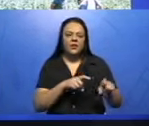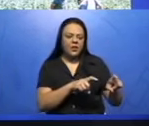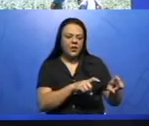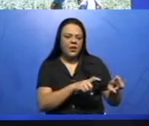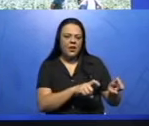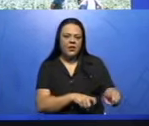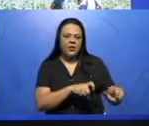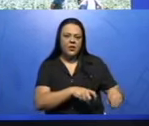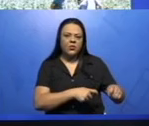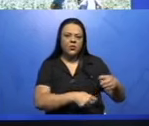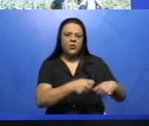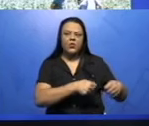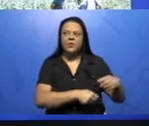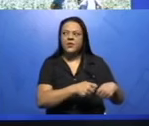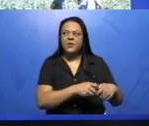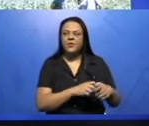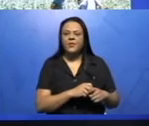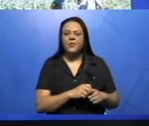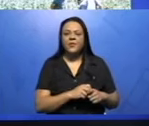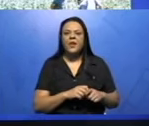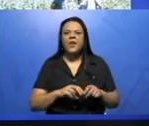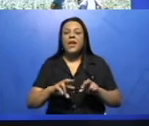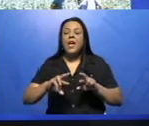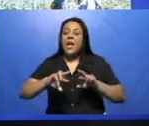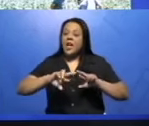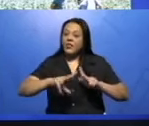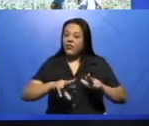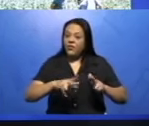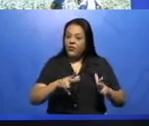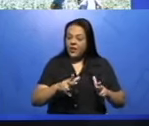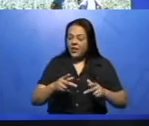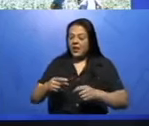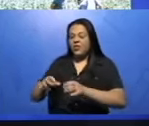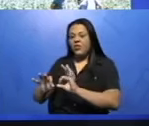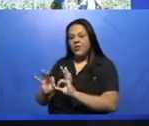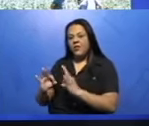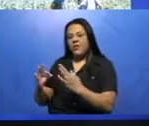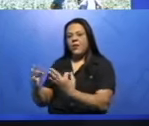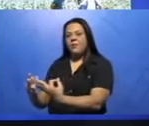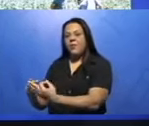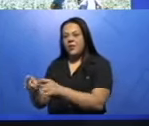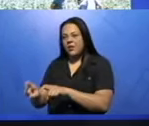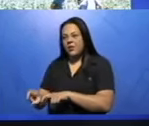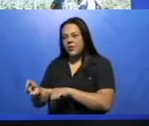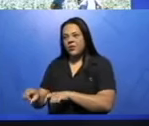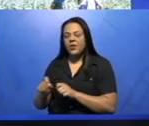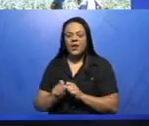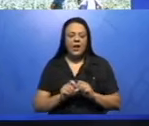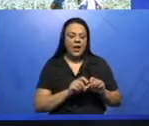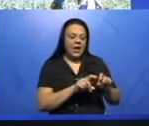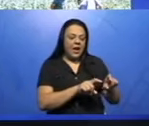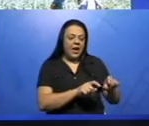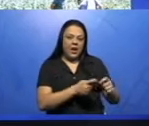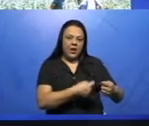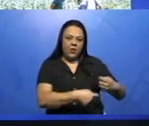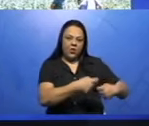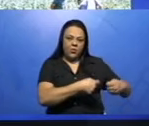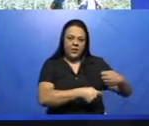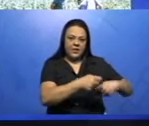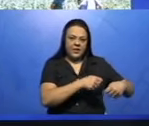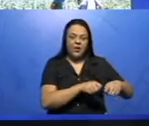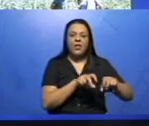A agricultura comercial, diferente da agricultura de subsistência, ela vai atender as cidades, ou seja, o objetivo é